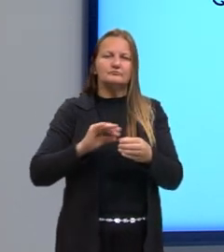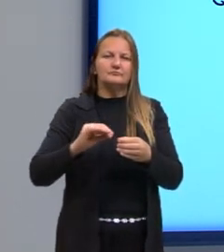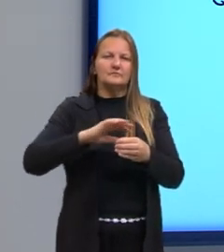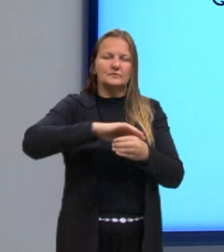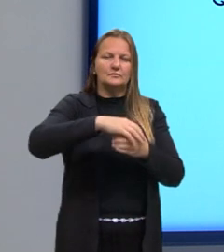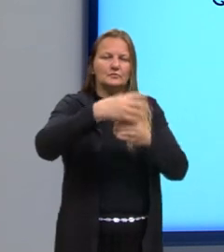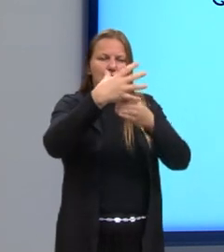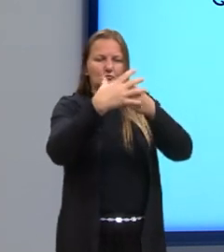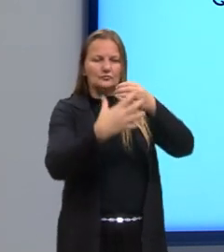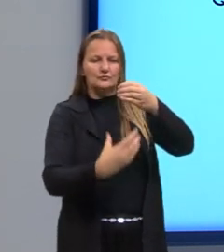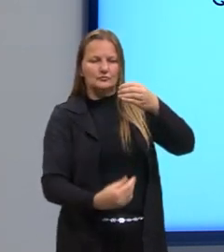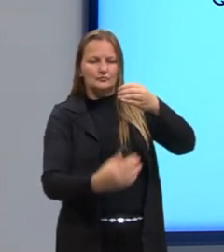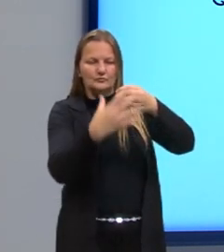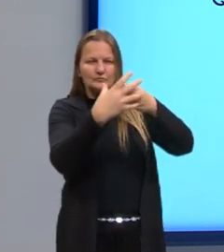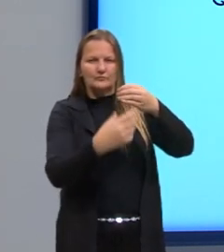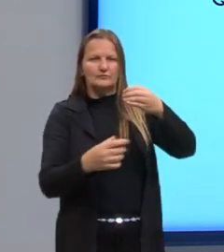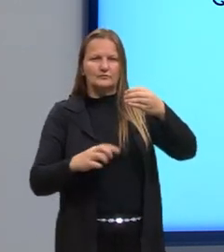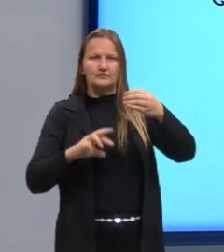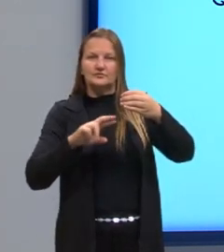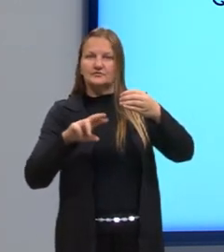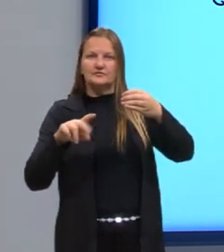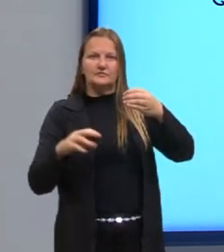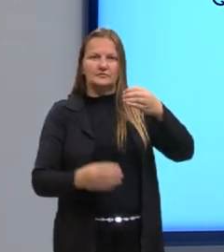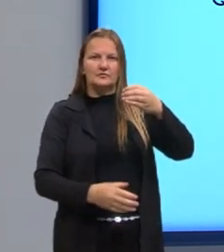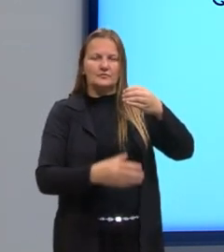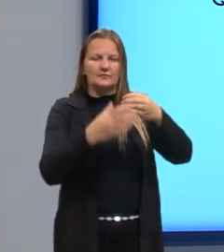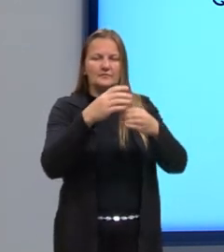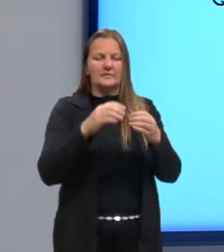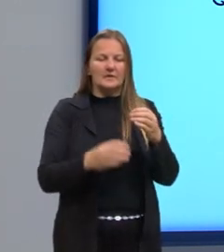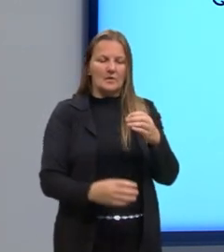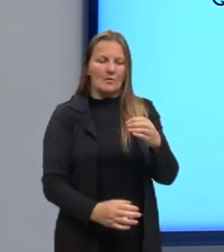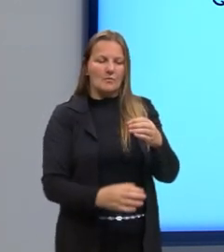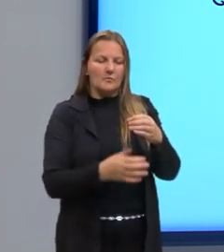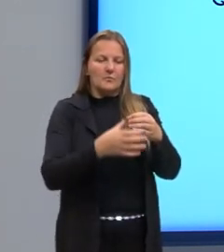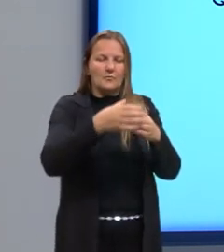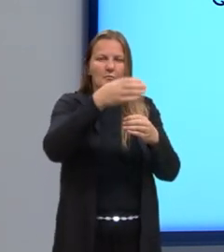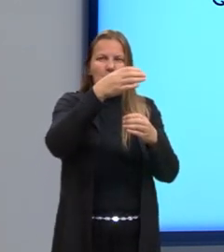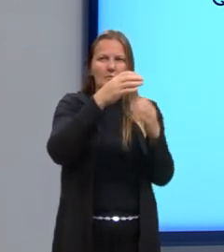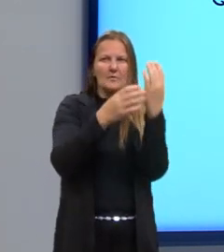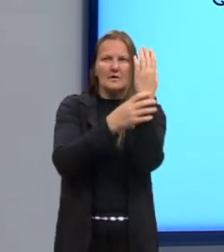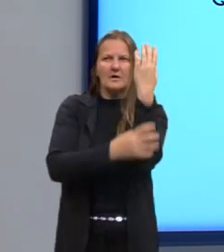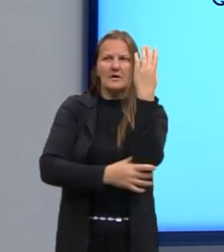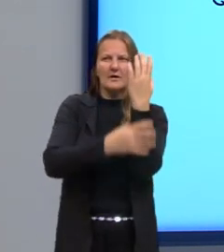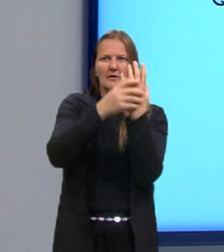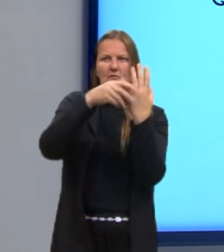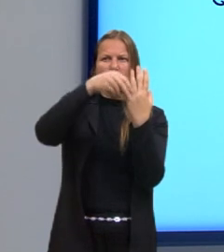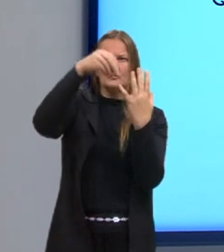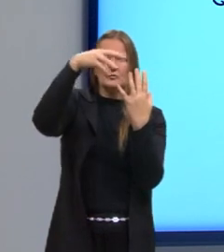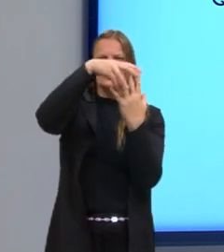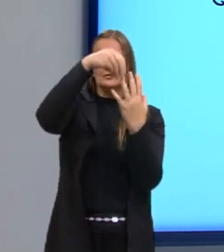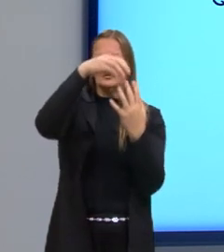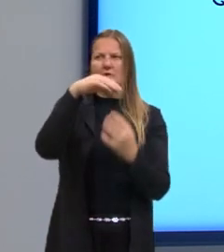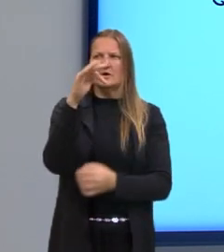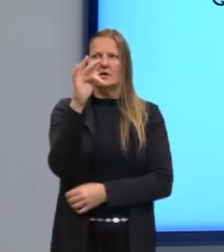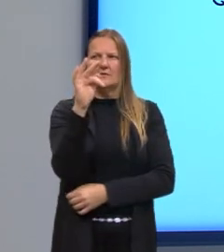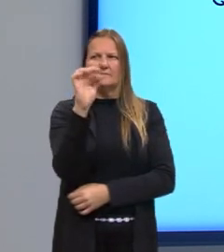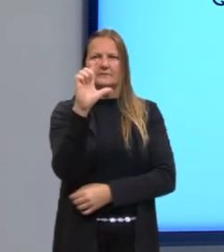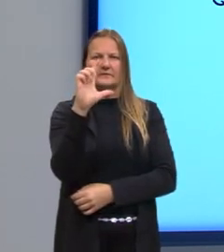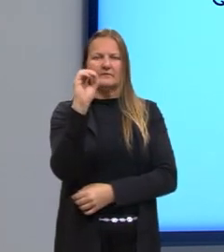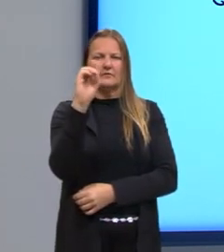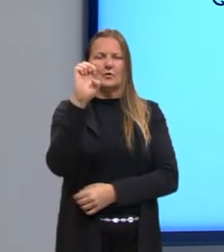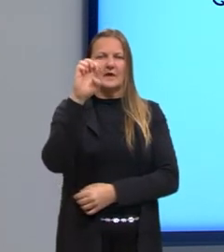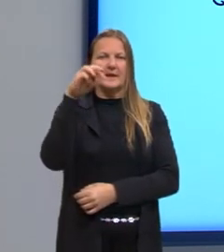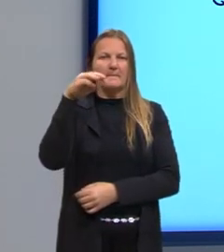planta. Está em diversos locais da planta, caule, folha e tudo mais. O floema, aqui, essa parte, são vasos de